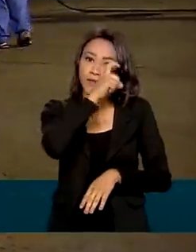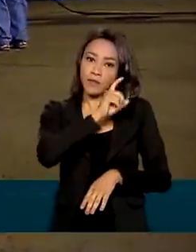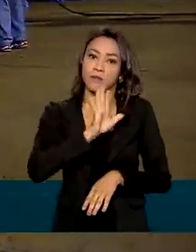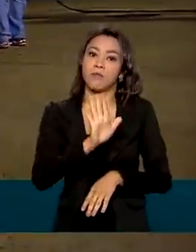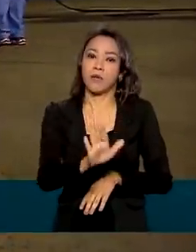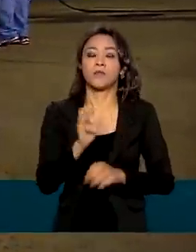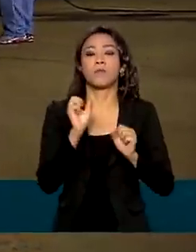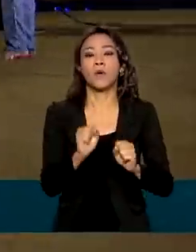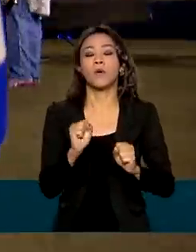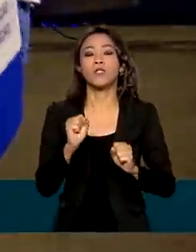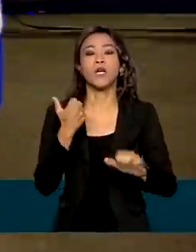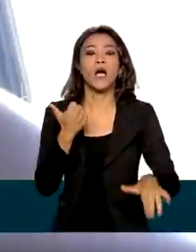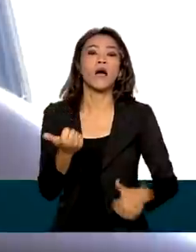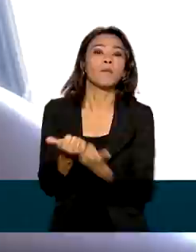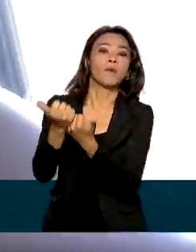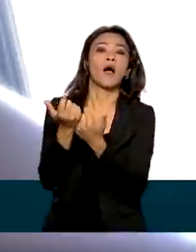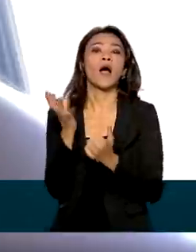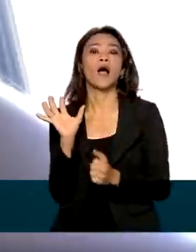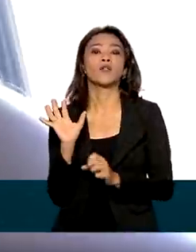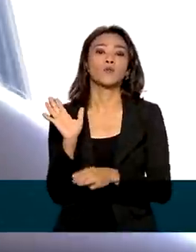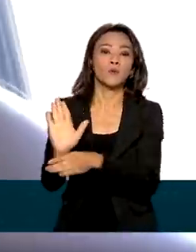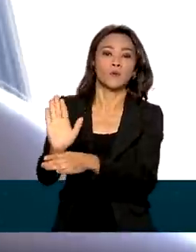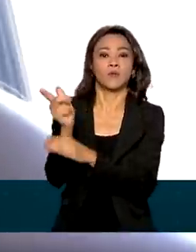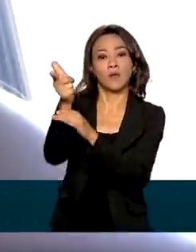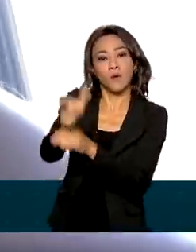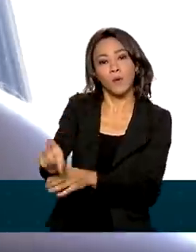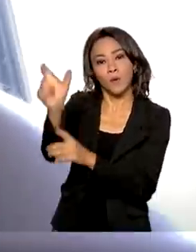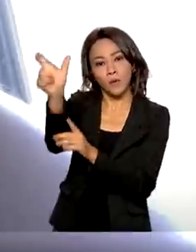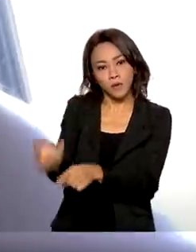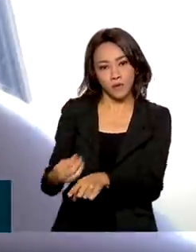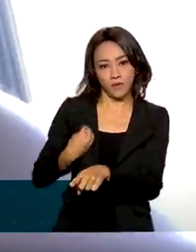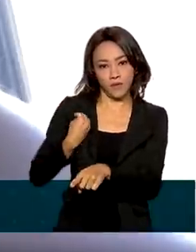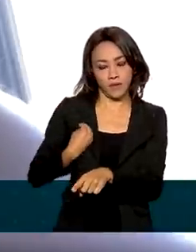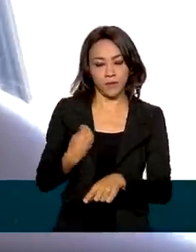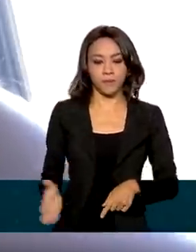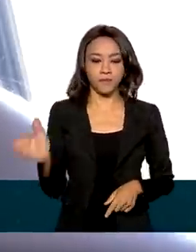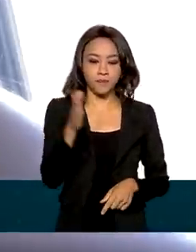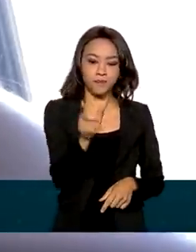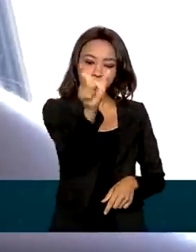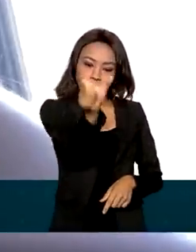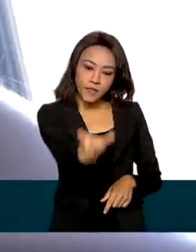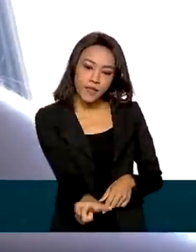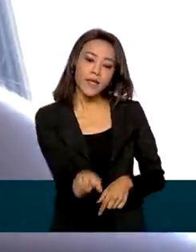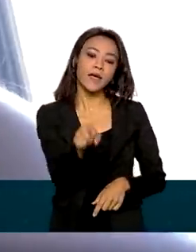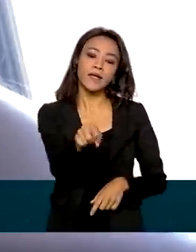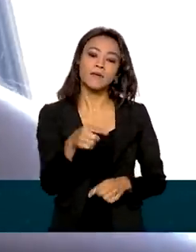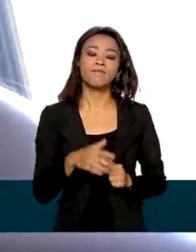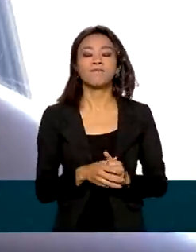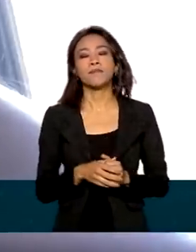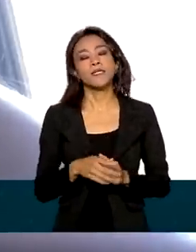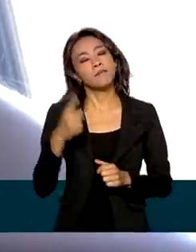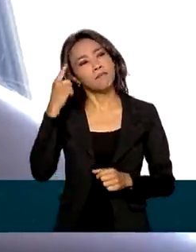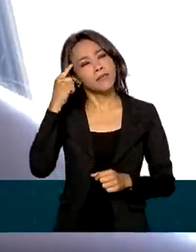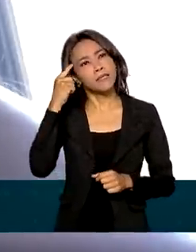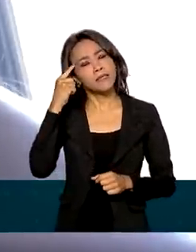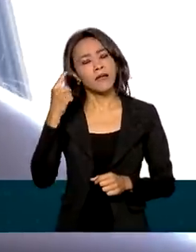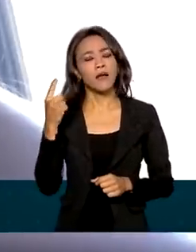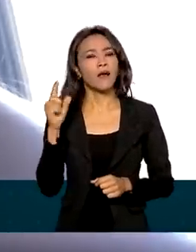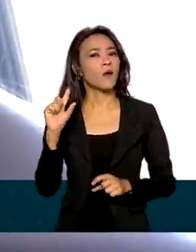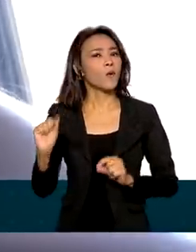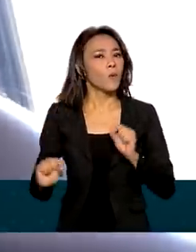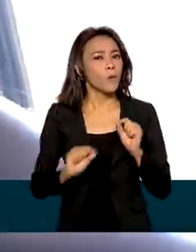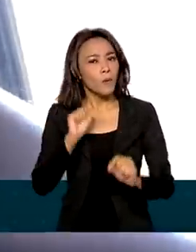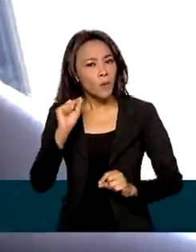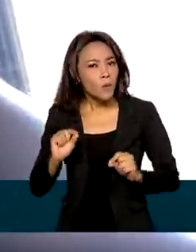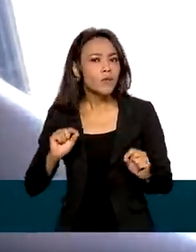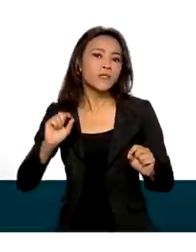que pode salvar vidas. A minha irmã tinha 33 anos na época do acidente. Então você não para para pensar que isso